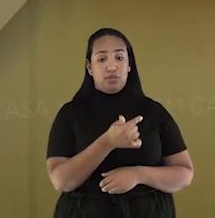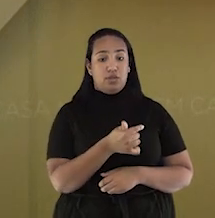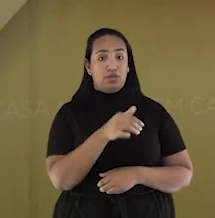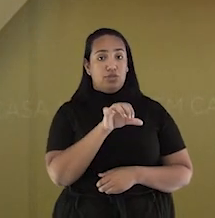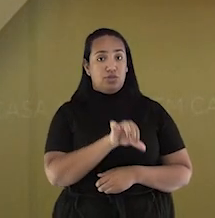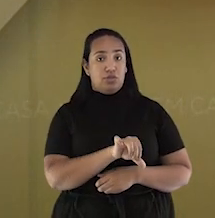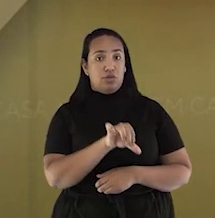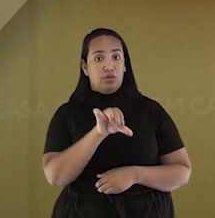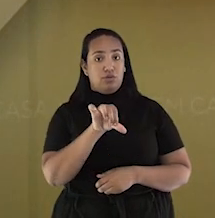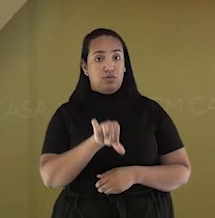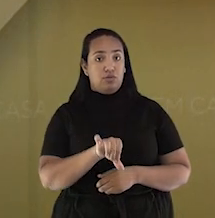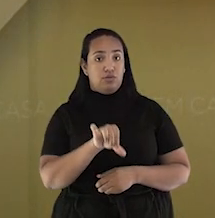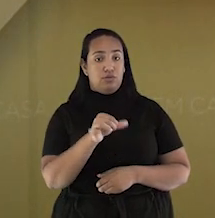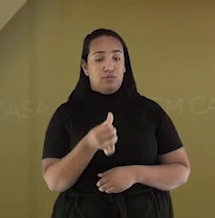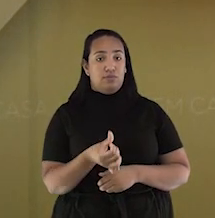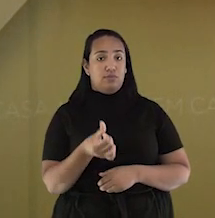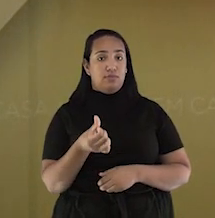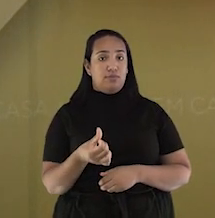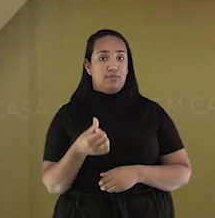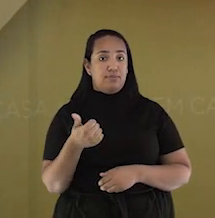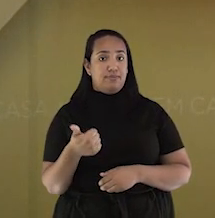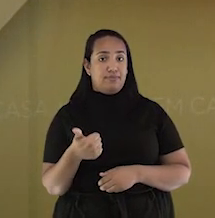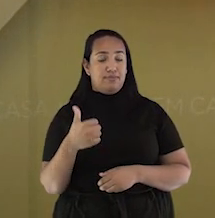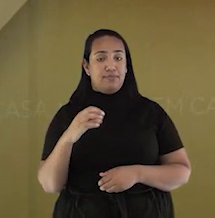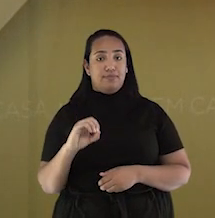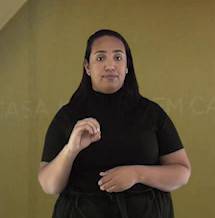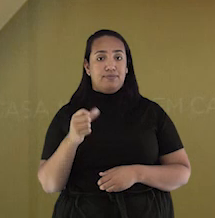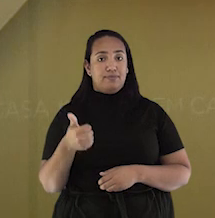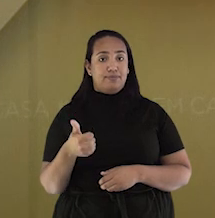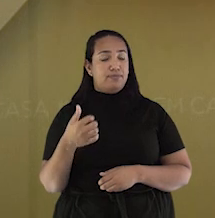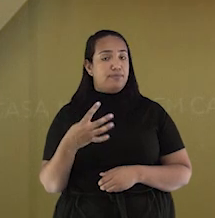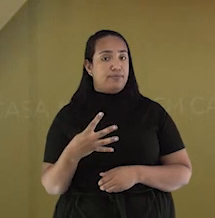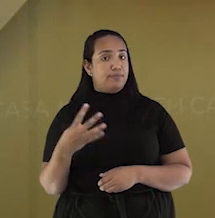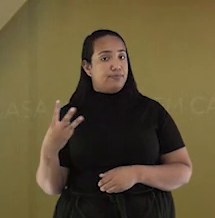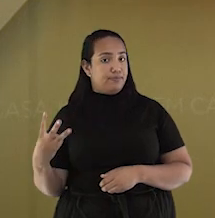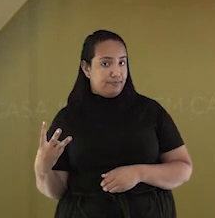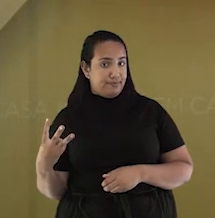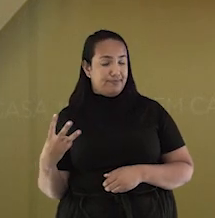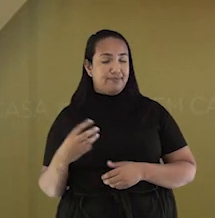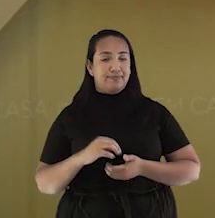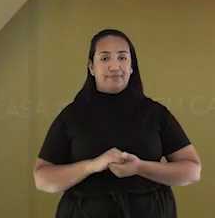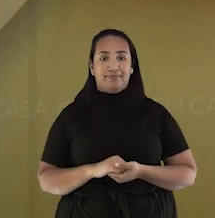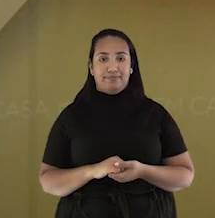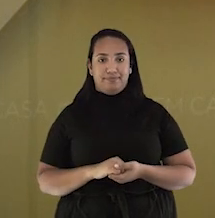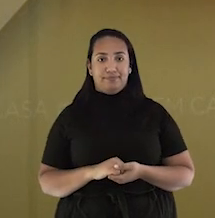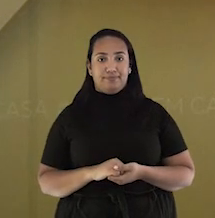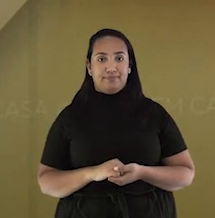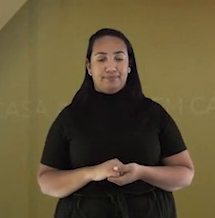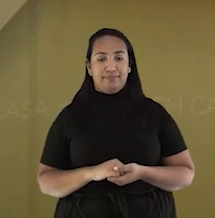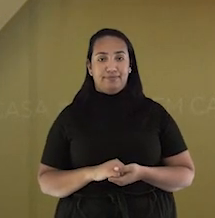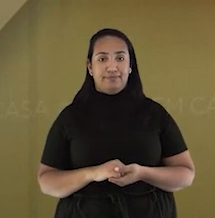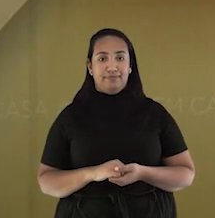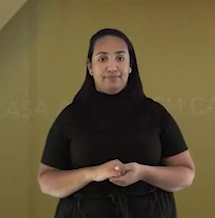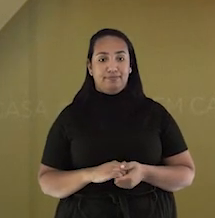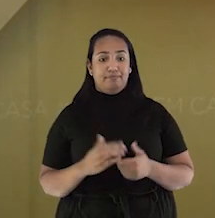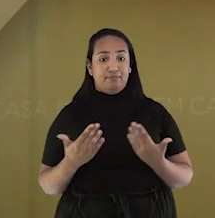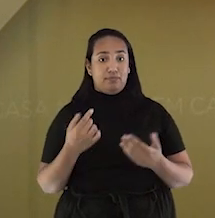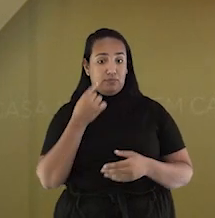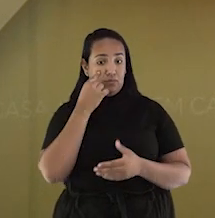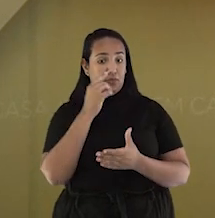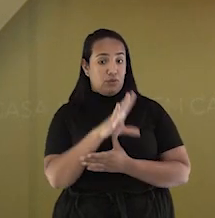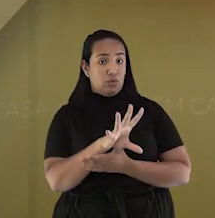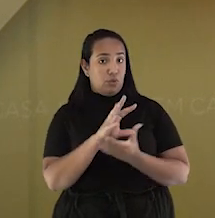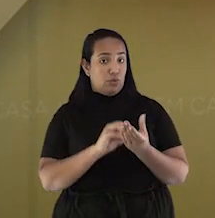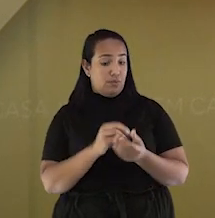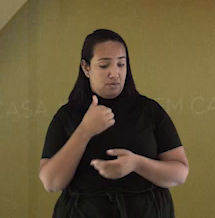27996610143. Então, anote aí